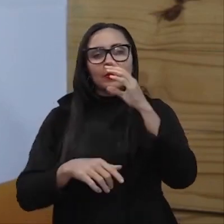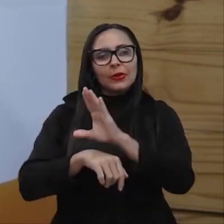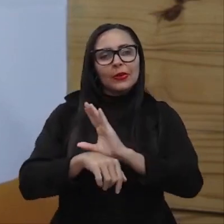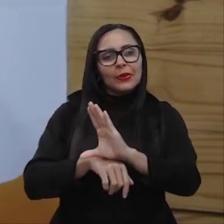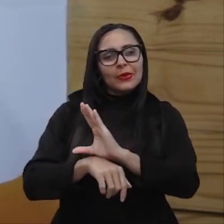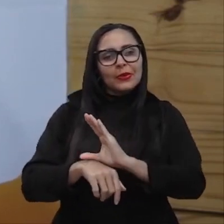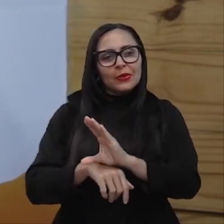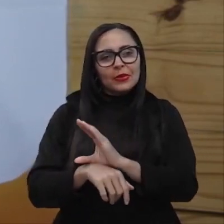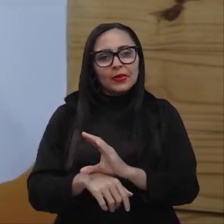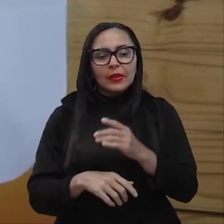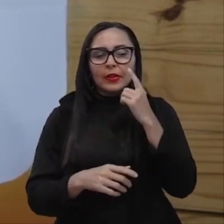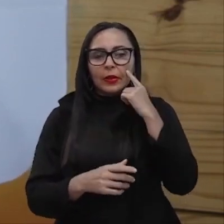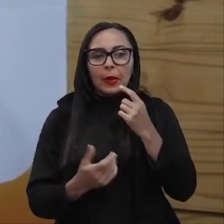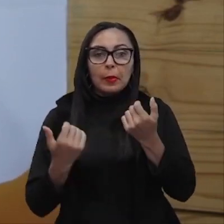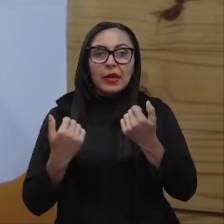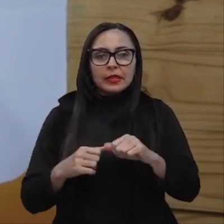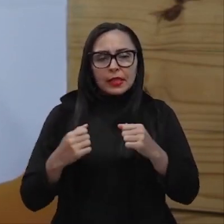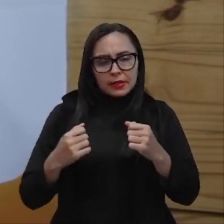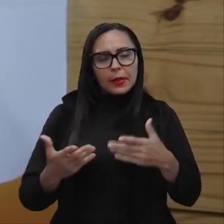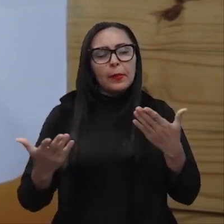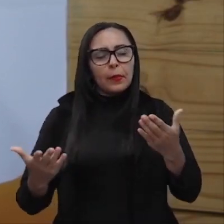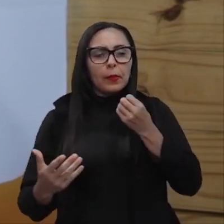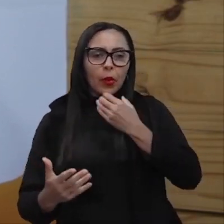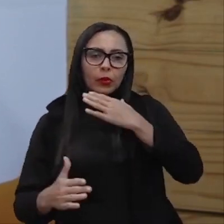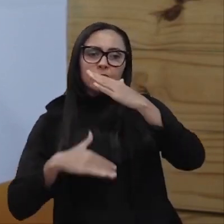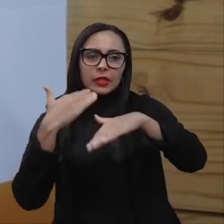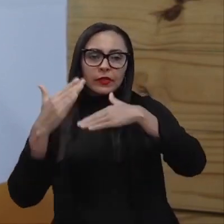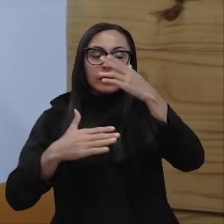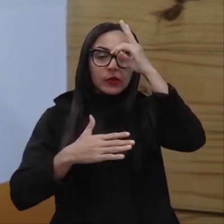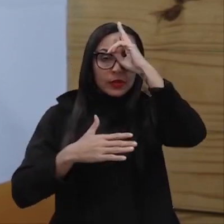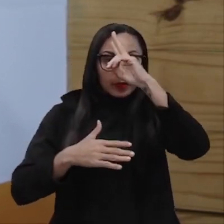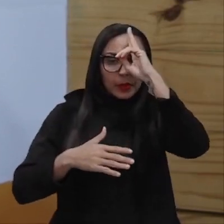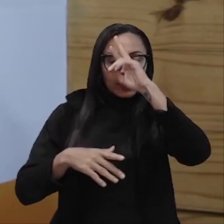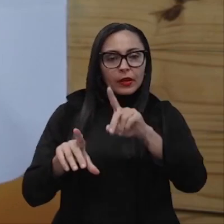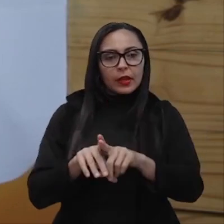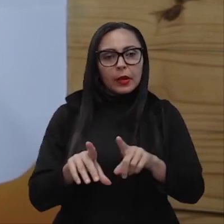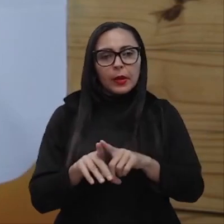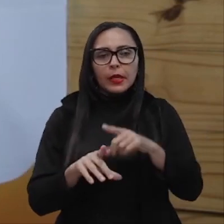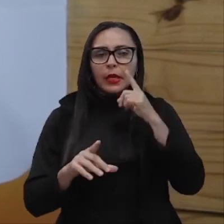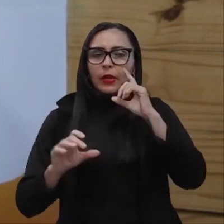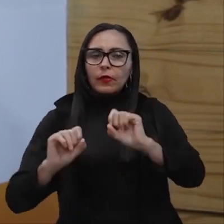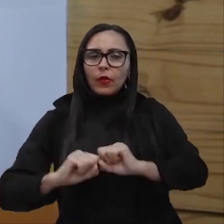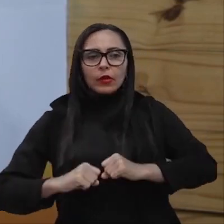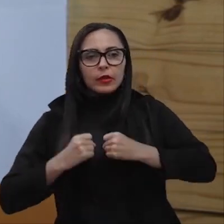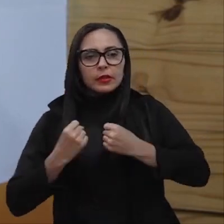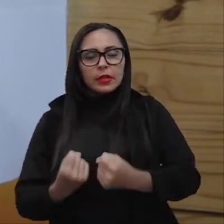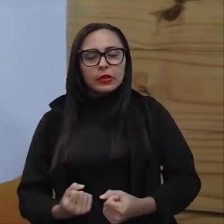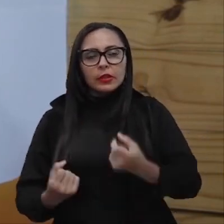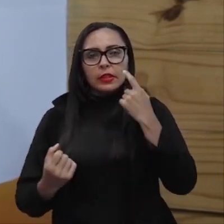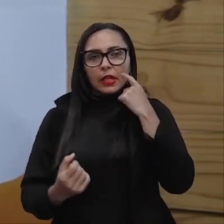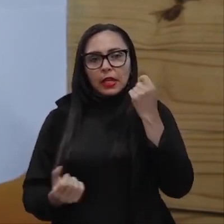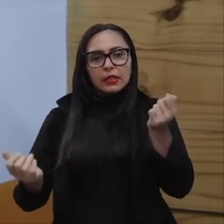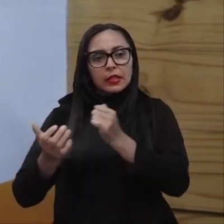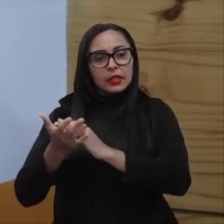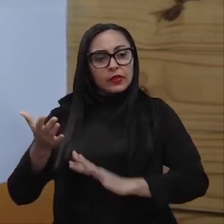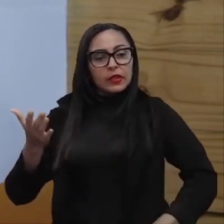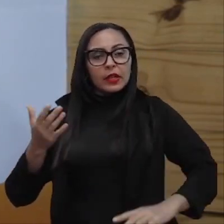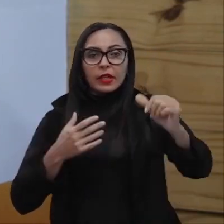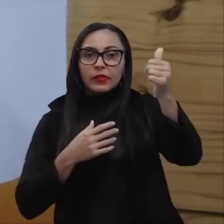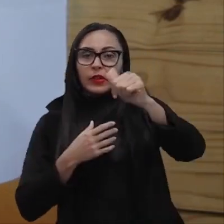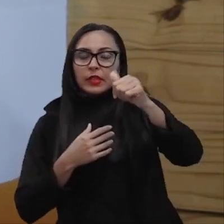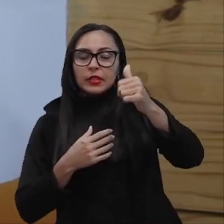bons desenvolvedores E lembrando, gente Reforçando que As atividades As avaliações Vocês vão ter que ver